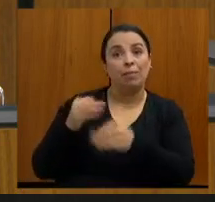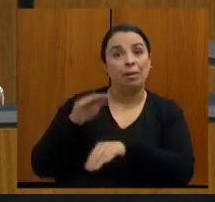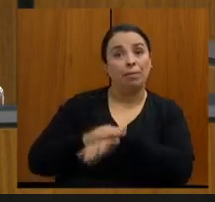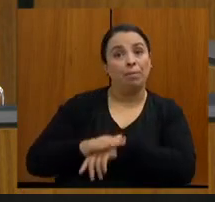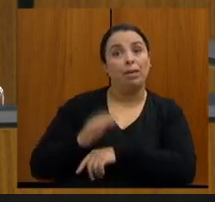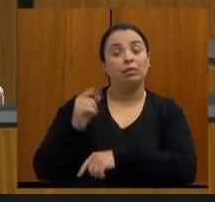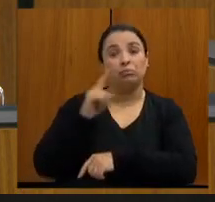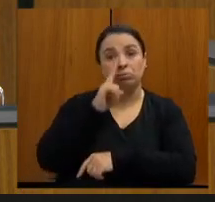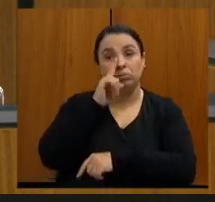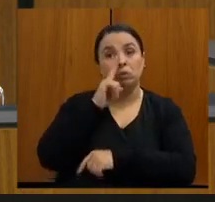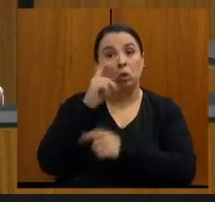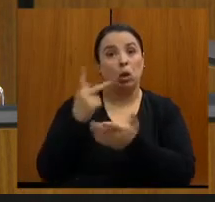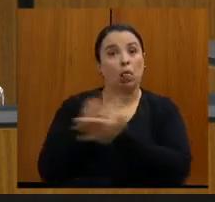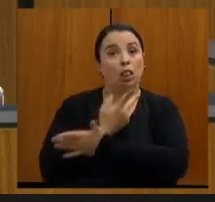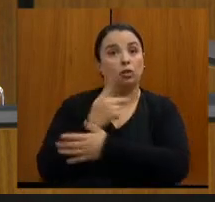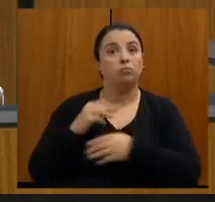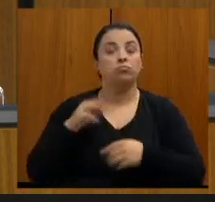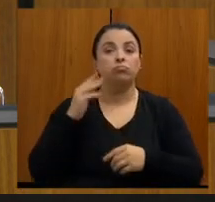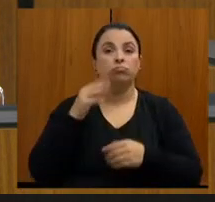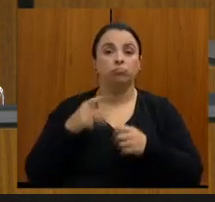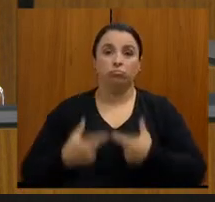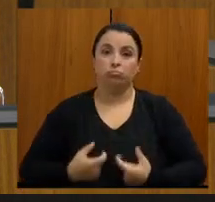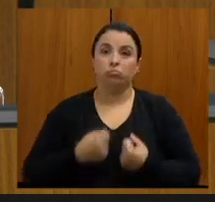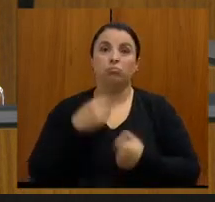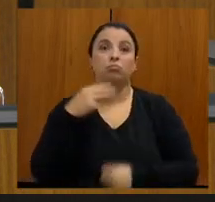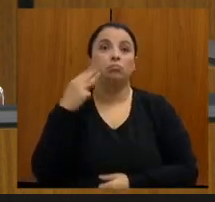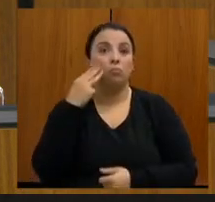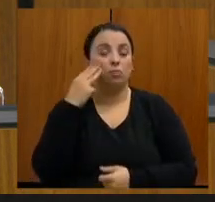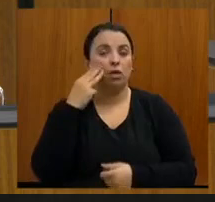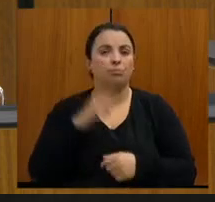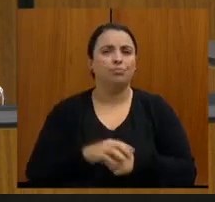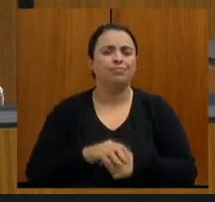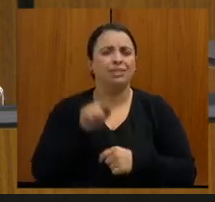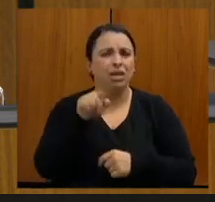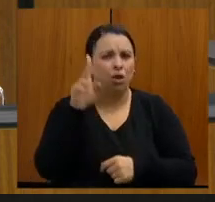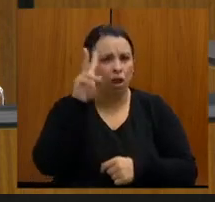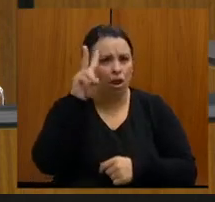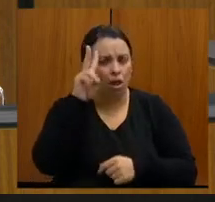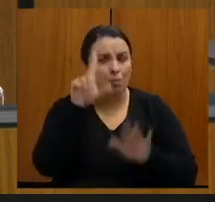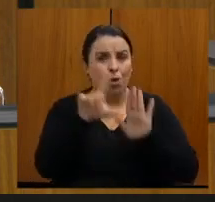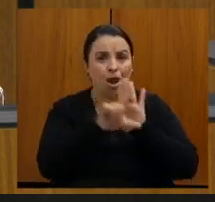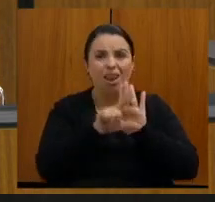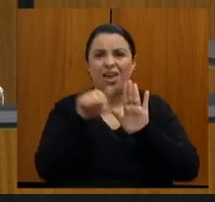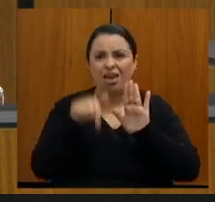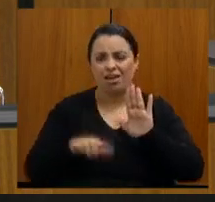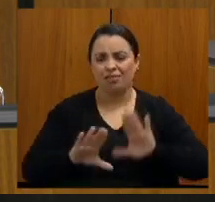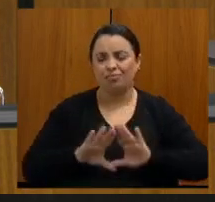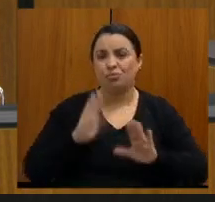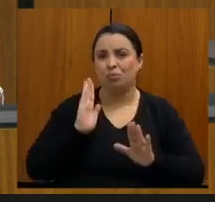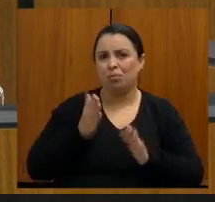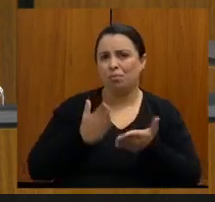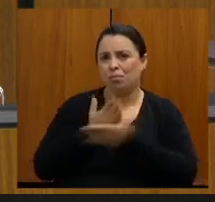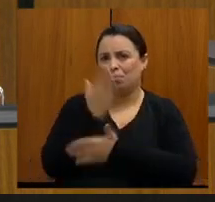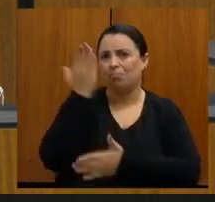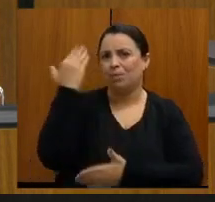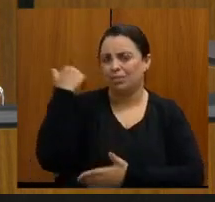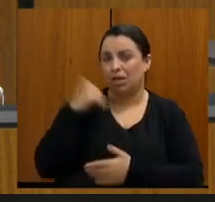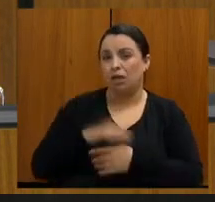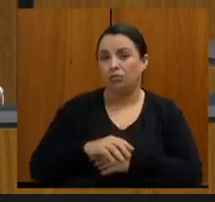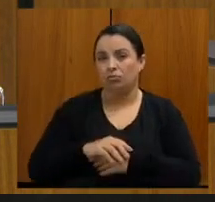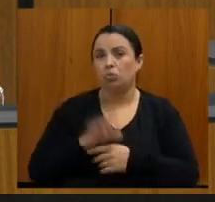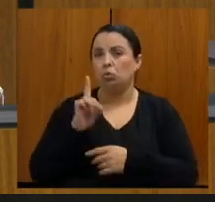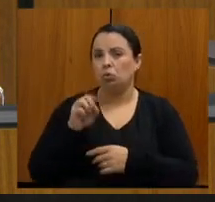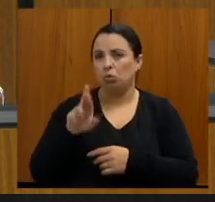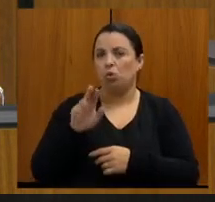câncer de mama, e eu gostaria aqui de lembrar uma lei que foi já aprovada aqui nesta casa, de autoria do deputado Wilson